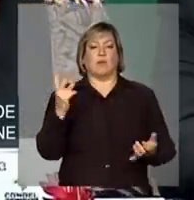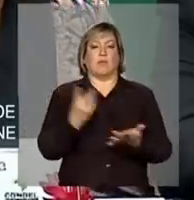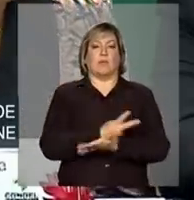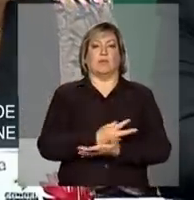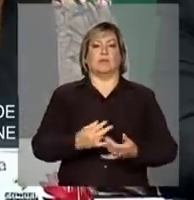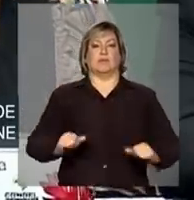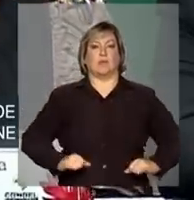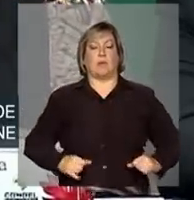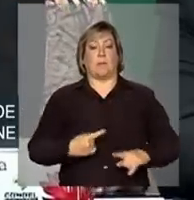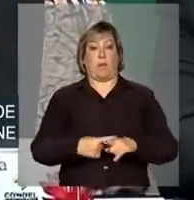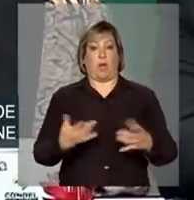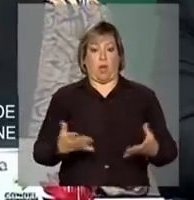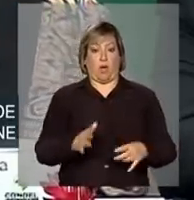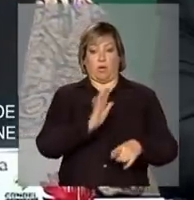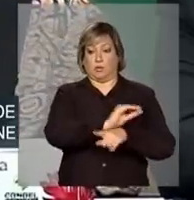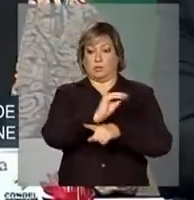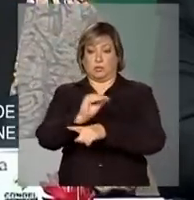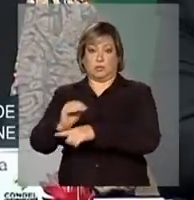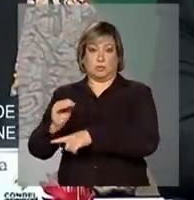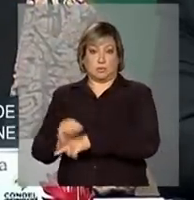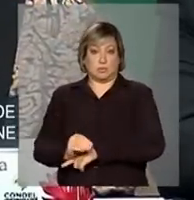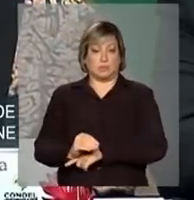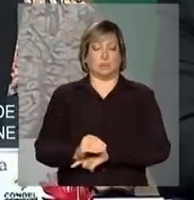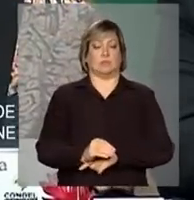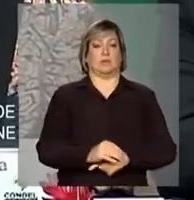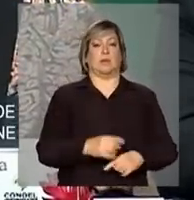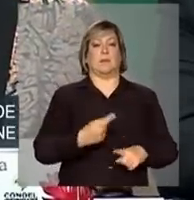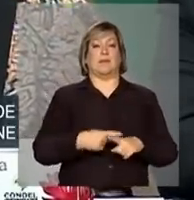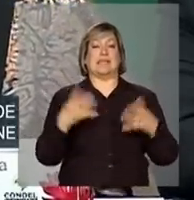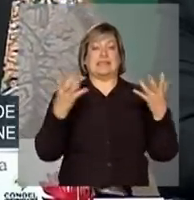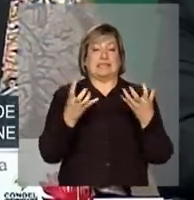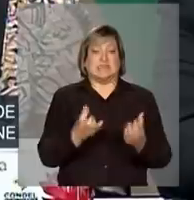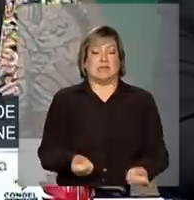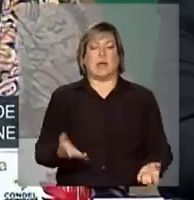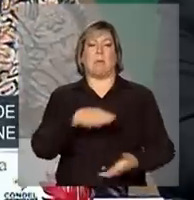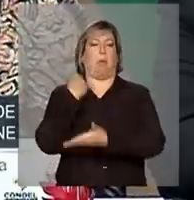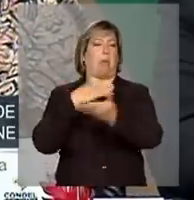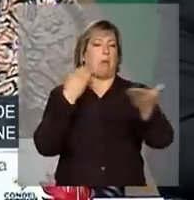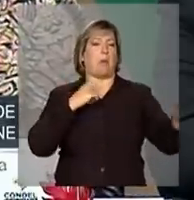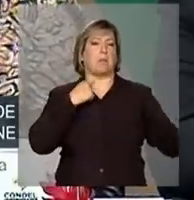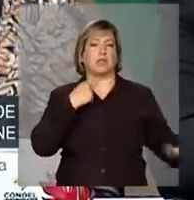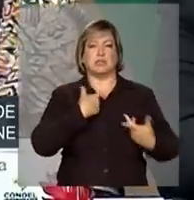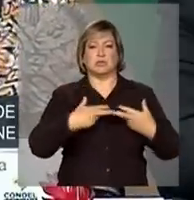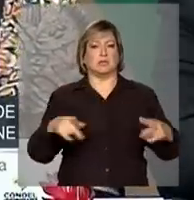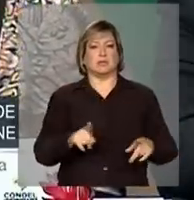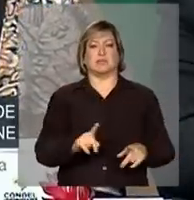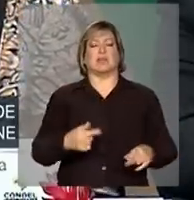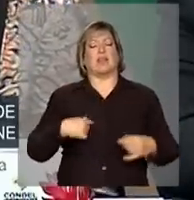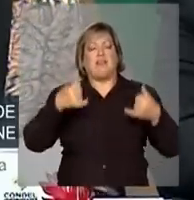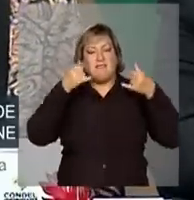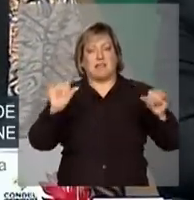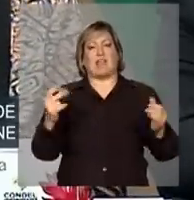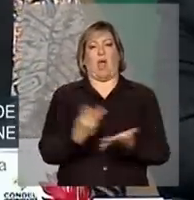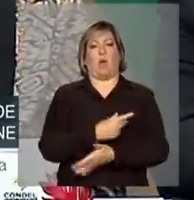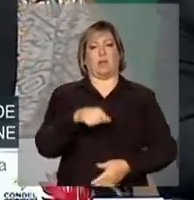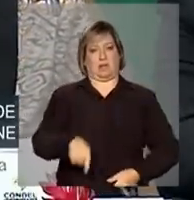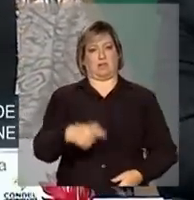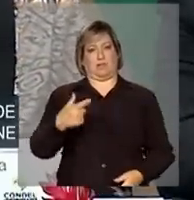robusta, para não ter, a cada seca, uma perda de rebanhos como houve desta vez.